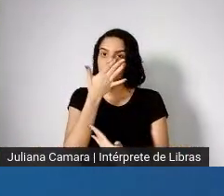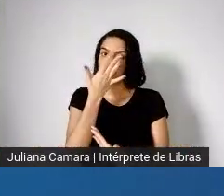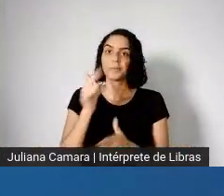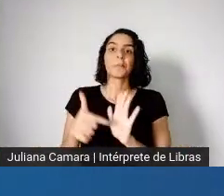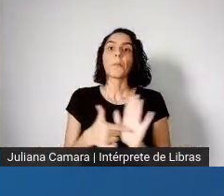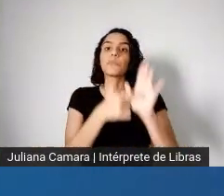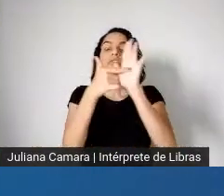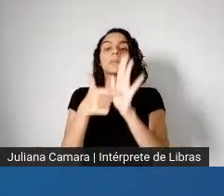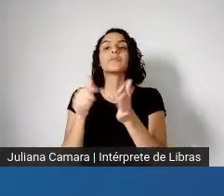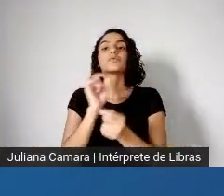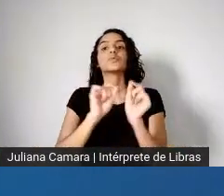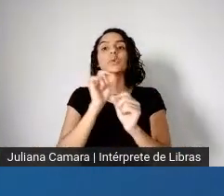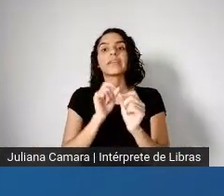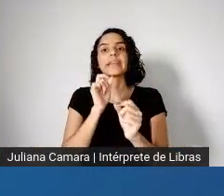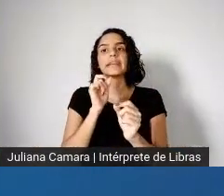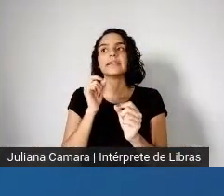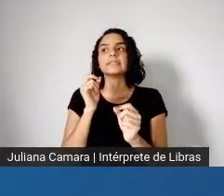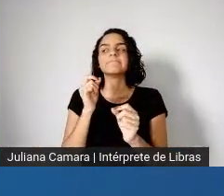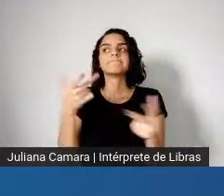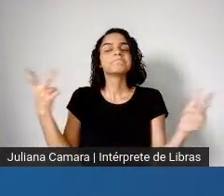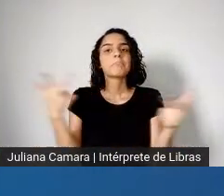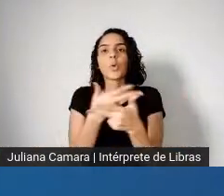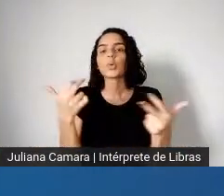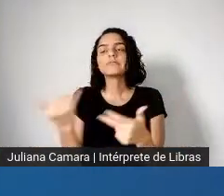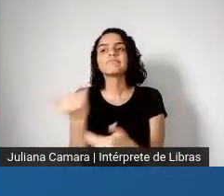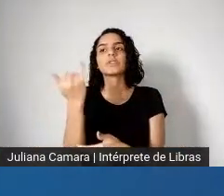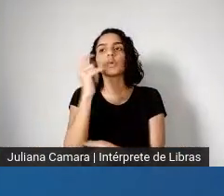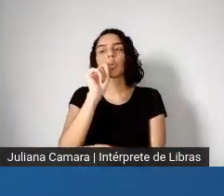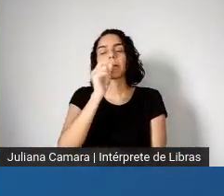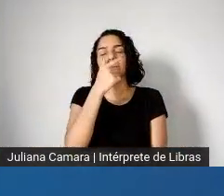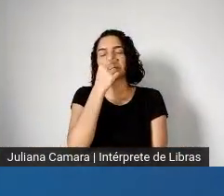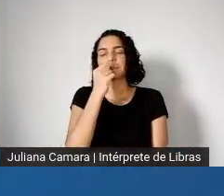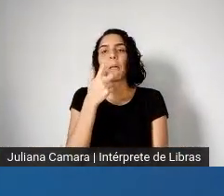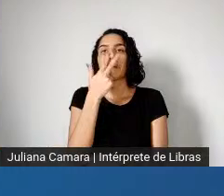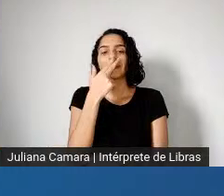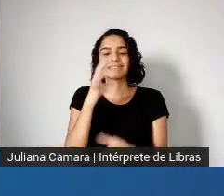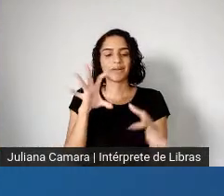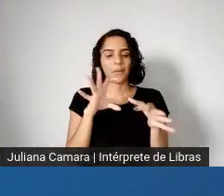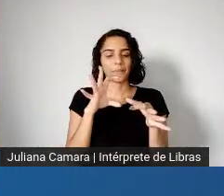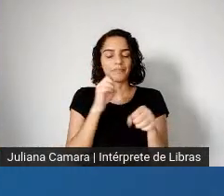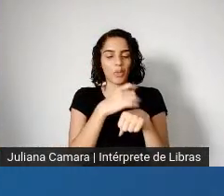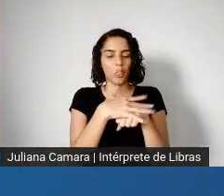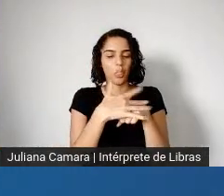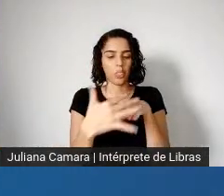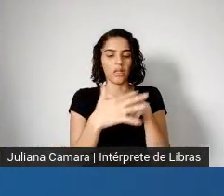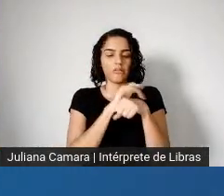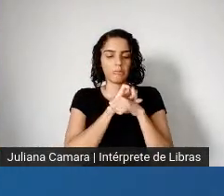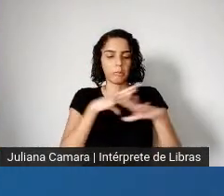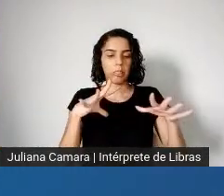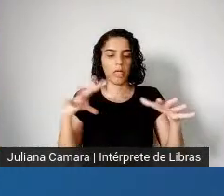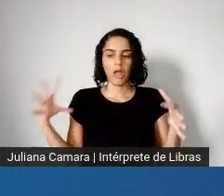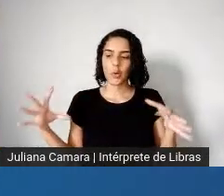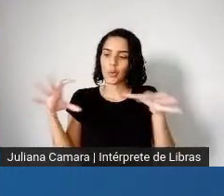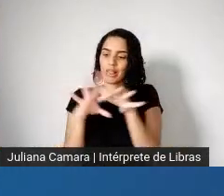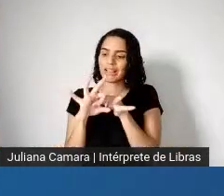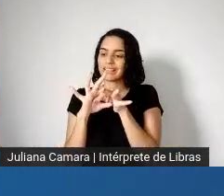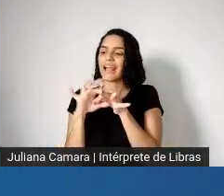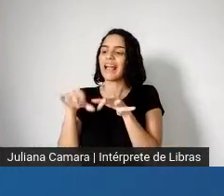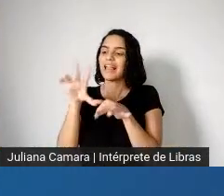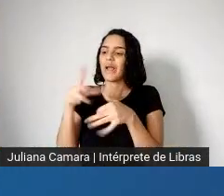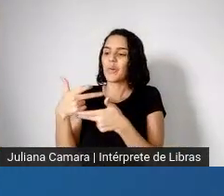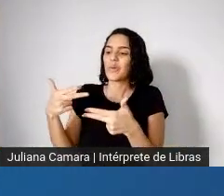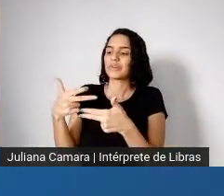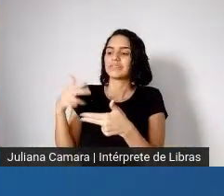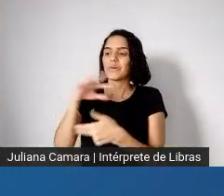a pandemia se soma a uma situação já profundamente desigual. Ou seja, se de um lado a